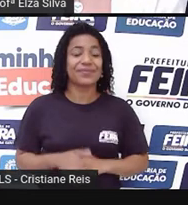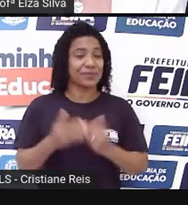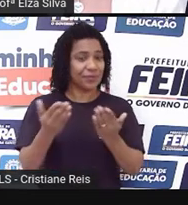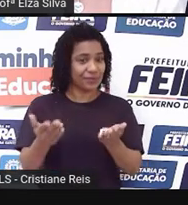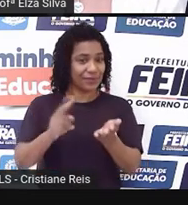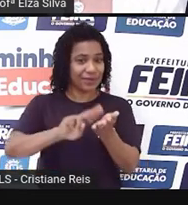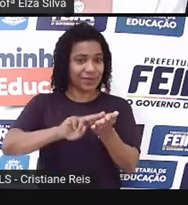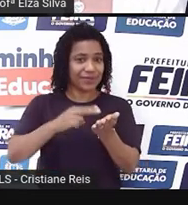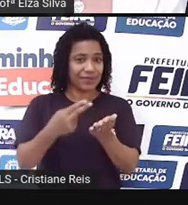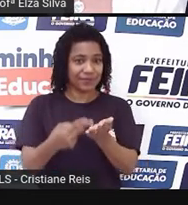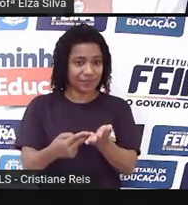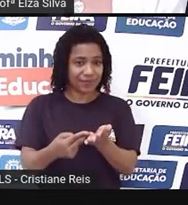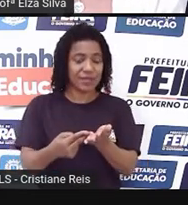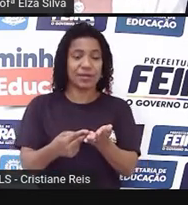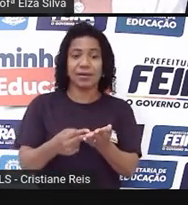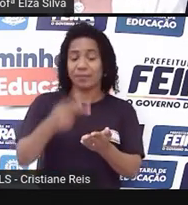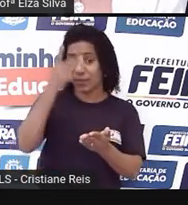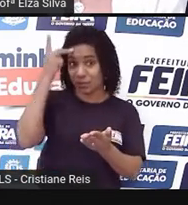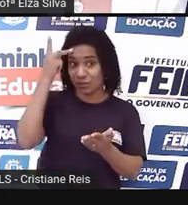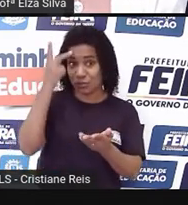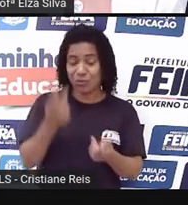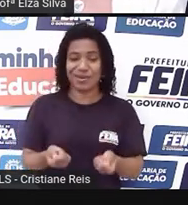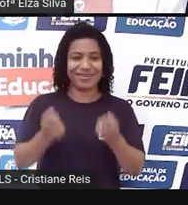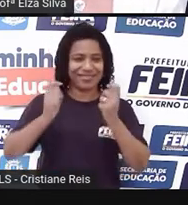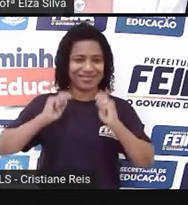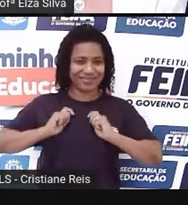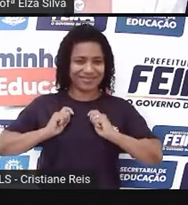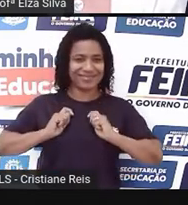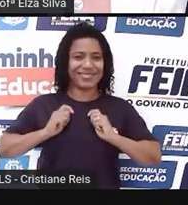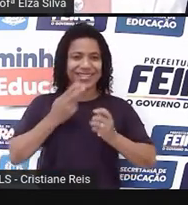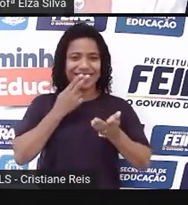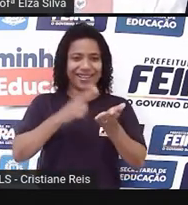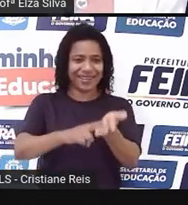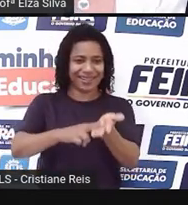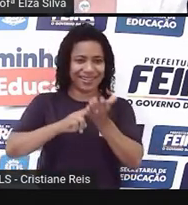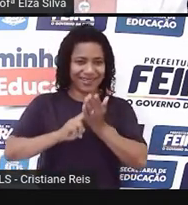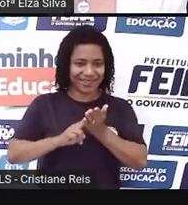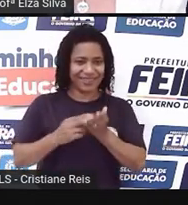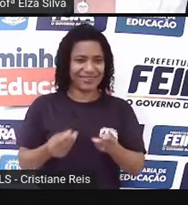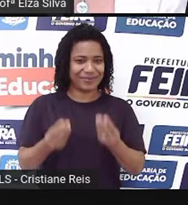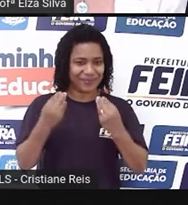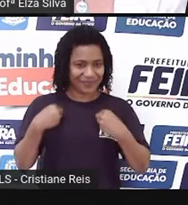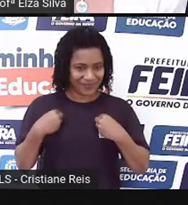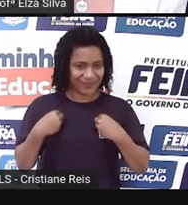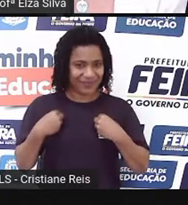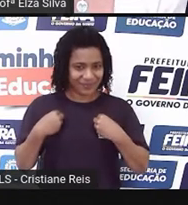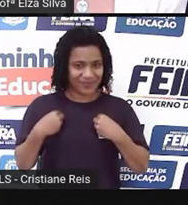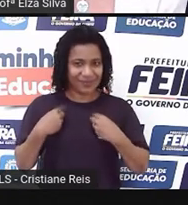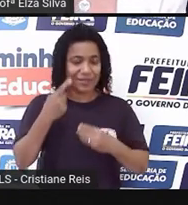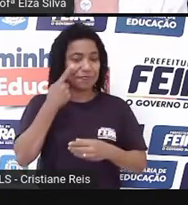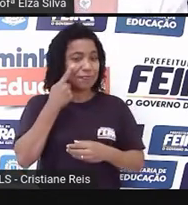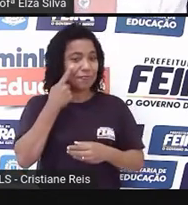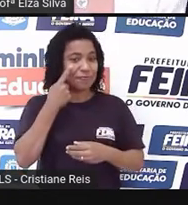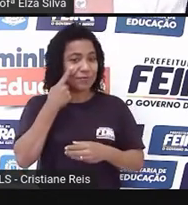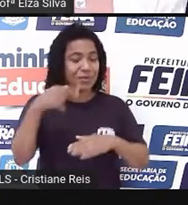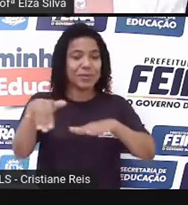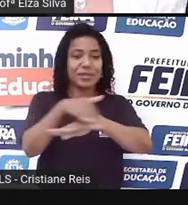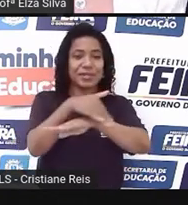neste caso aqui, é o destinatário, seria o endereço onde a correspondência vai chegar.